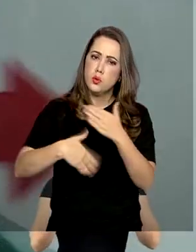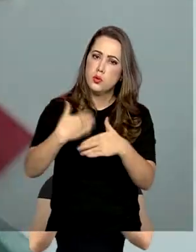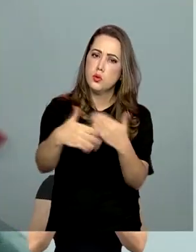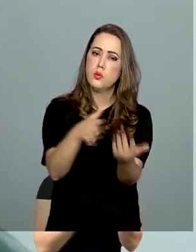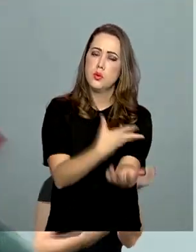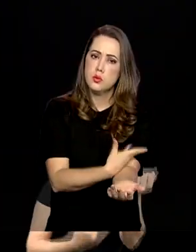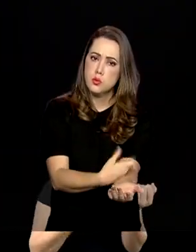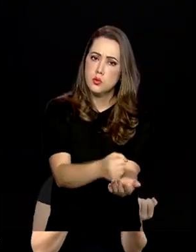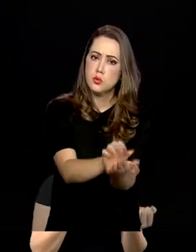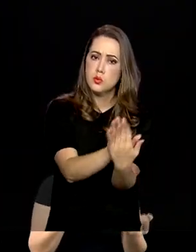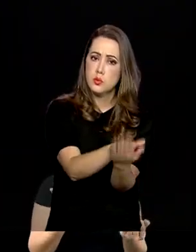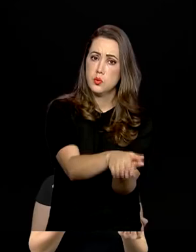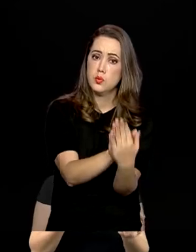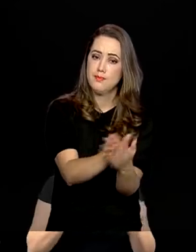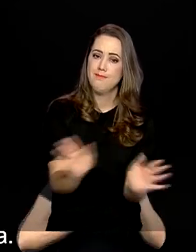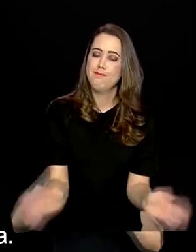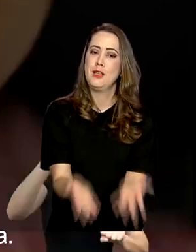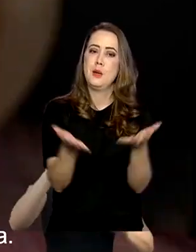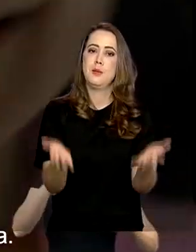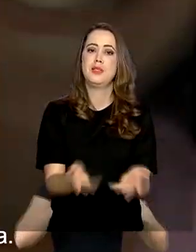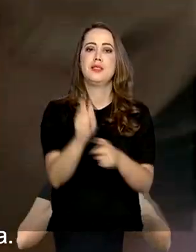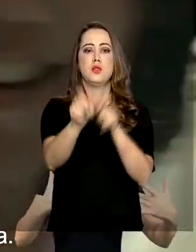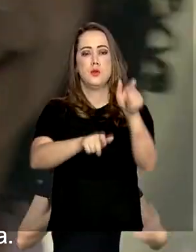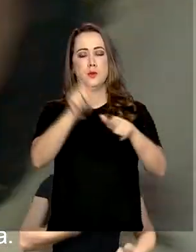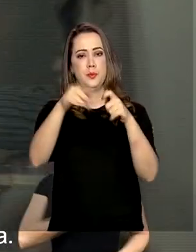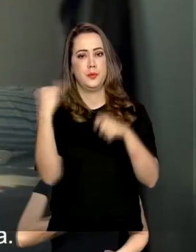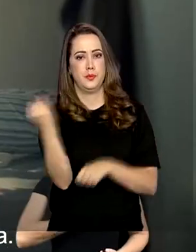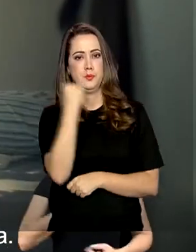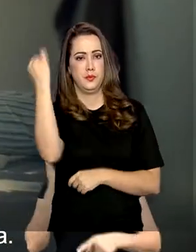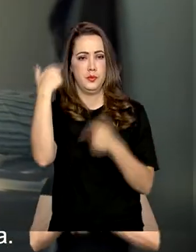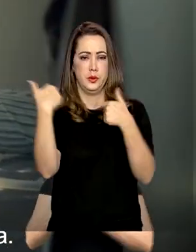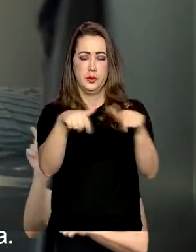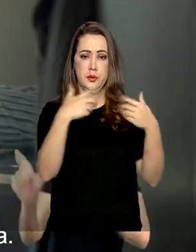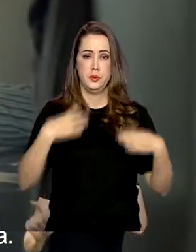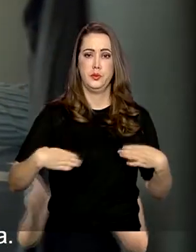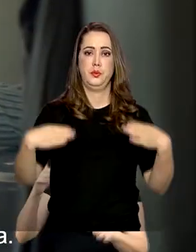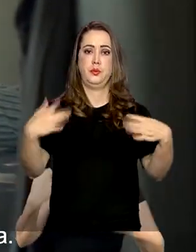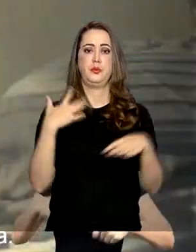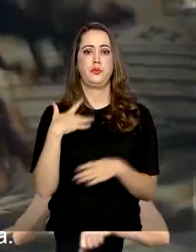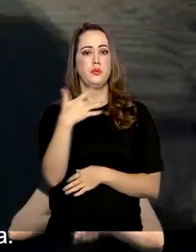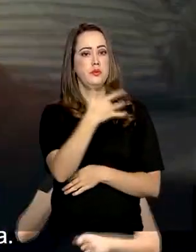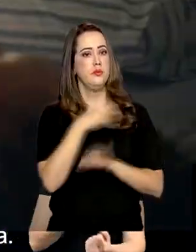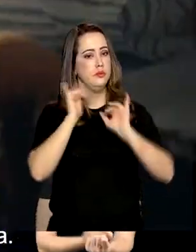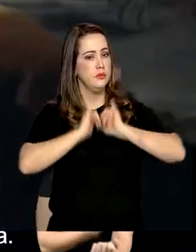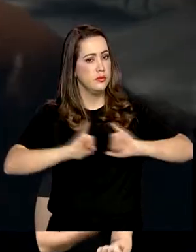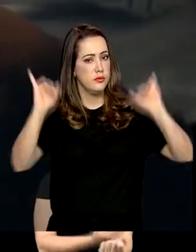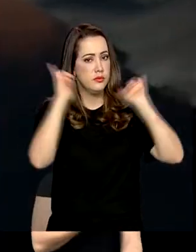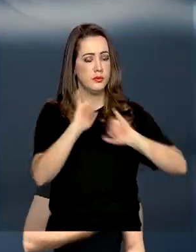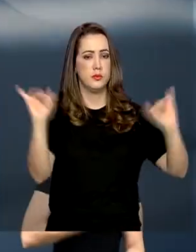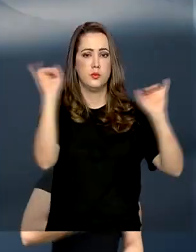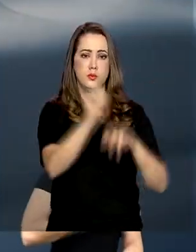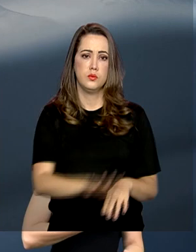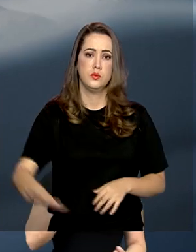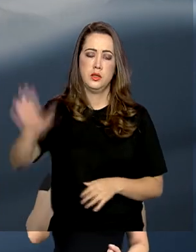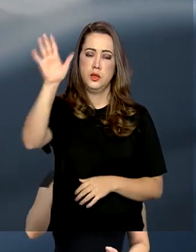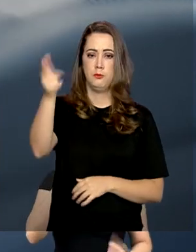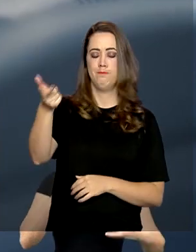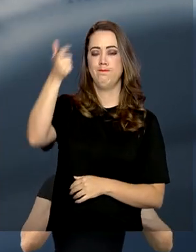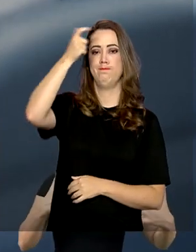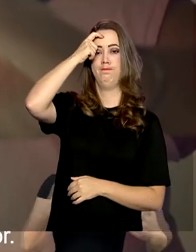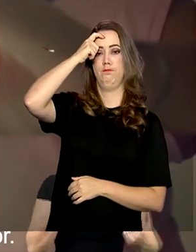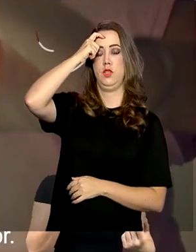de sangue. Para incentivar as pessoas sobre a importância do ato, o Ministério da Saúde está lançando uma campanha nacional de